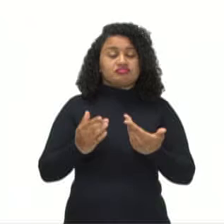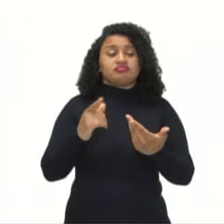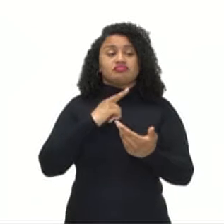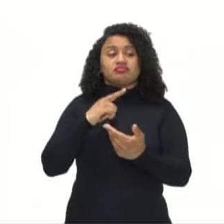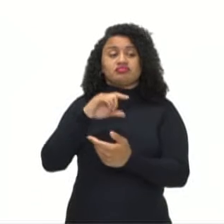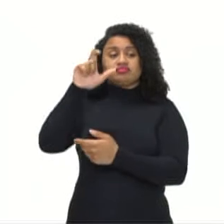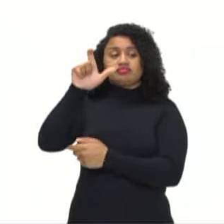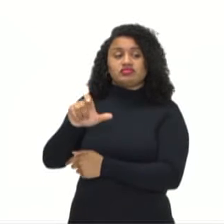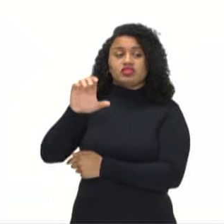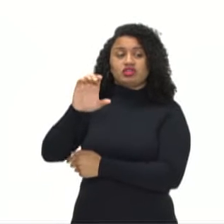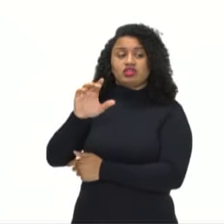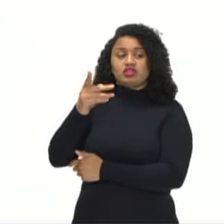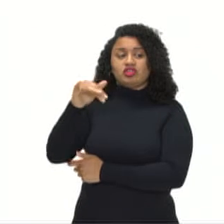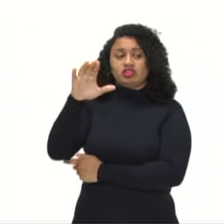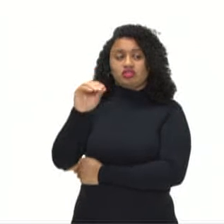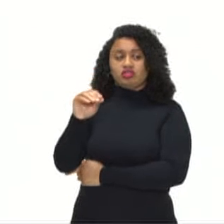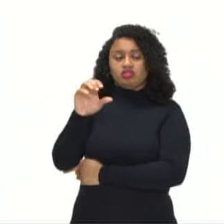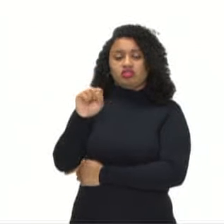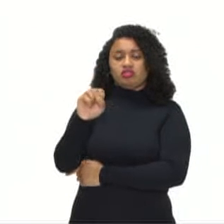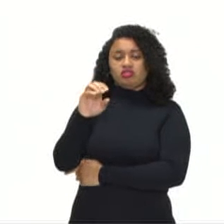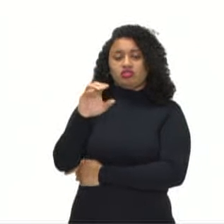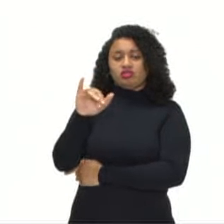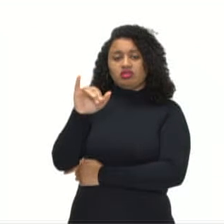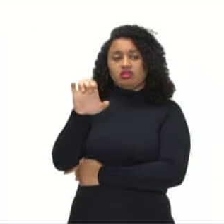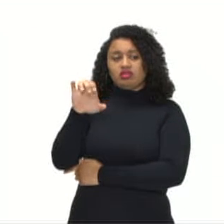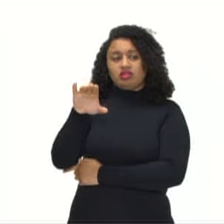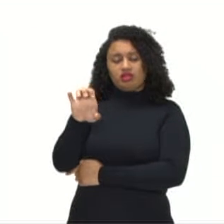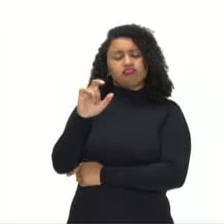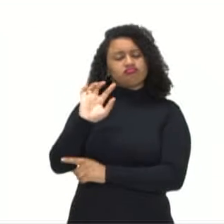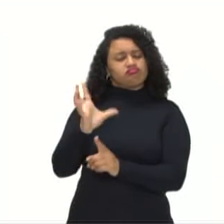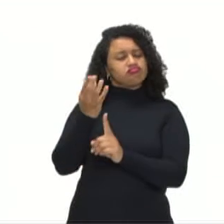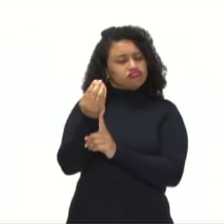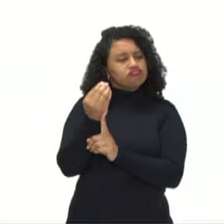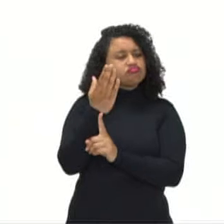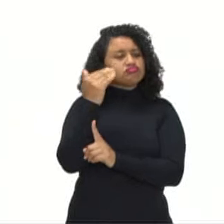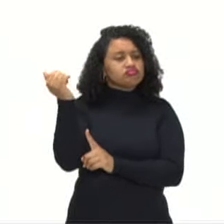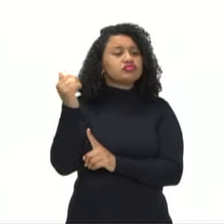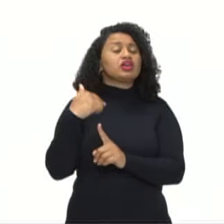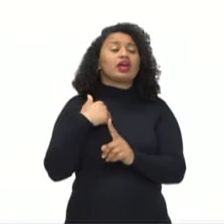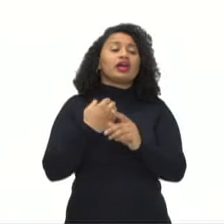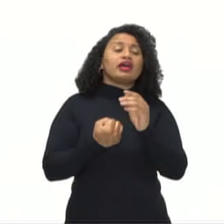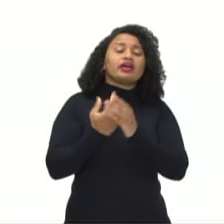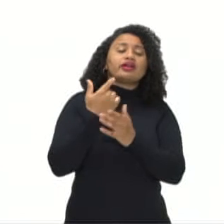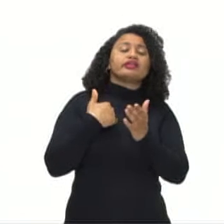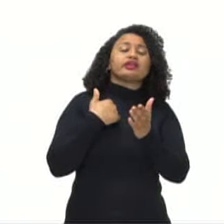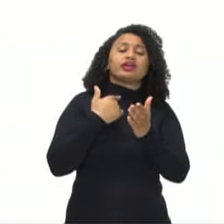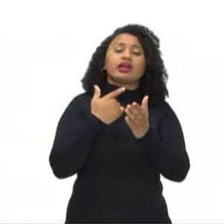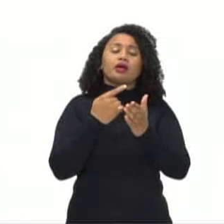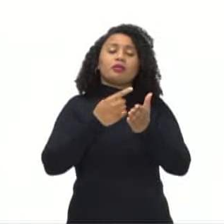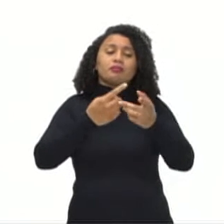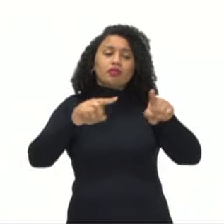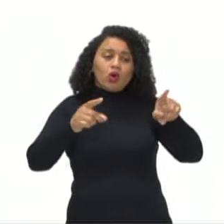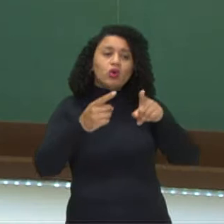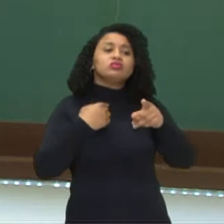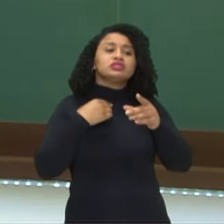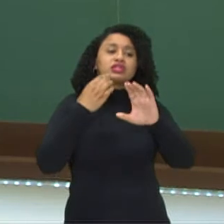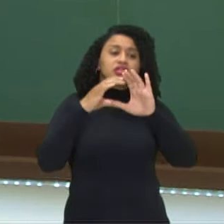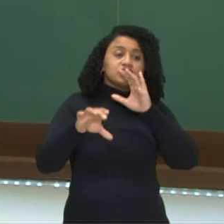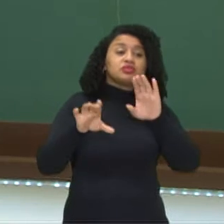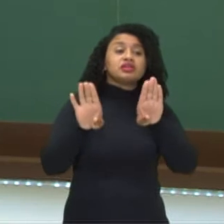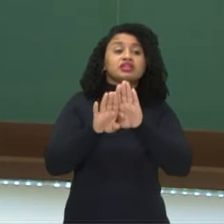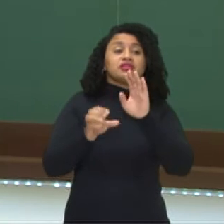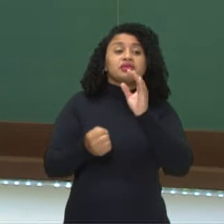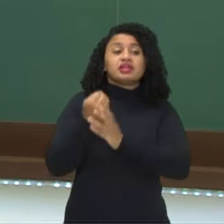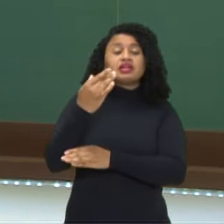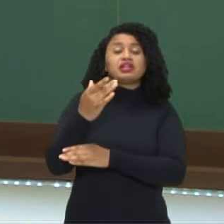Sainz, cantor, compositor, foi um grande artista e colaborador, criador do movimento Manguebit. A gente já vai falar